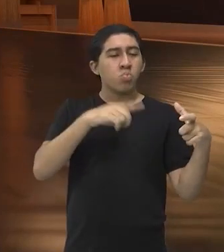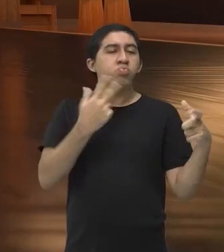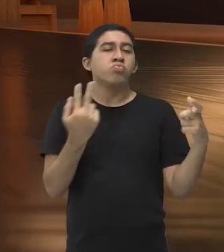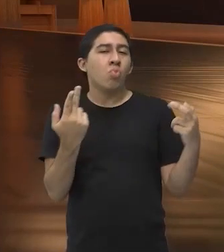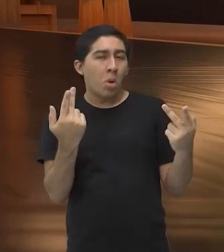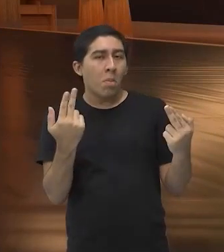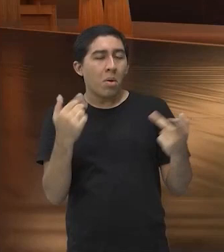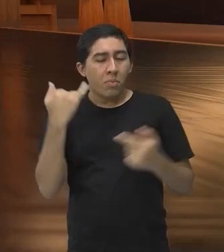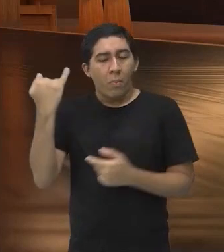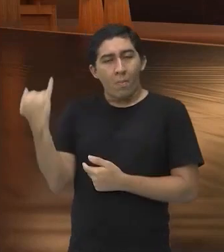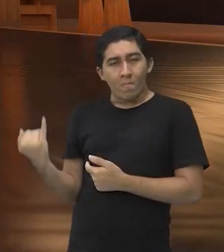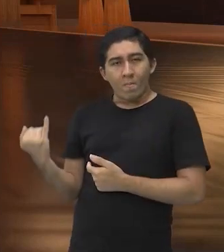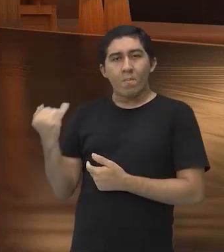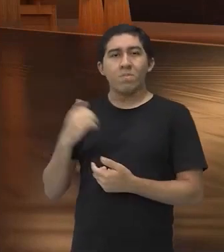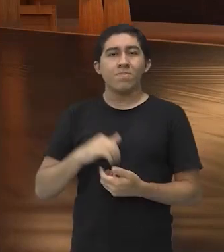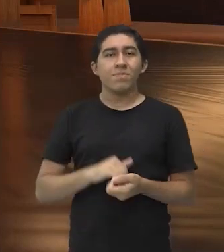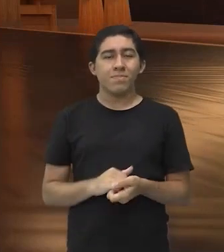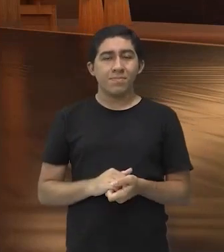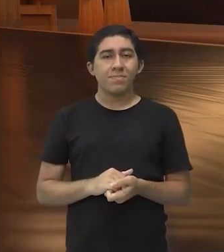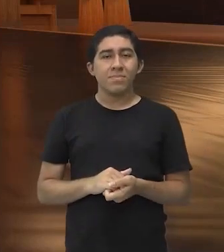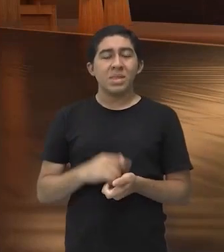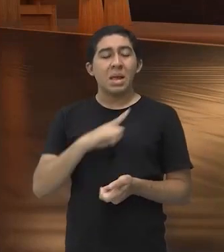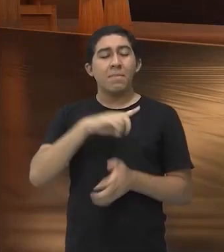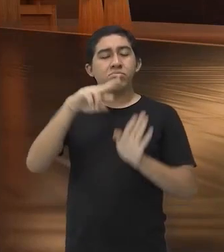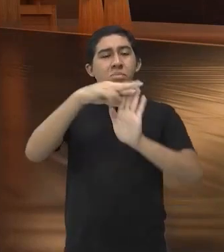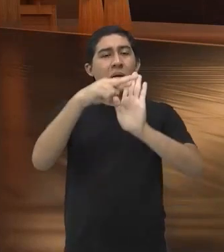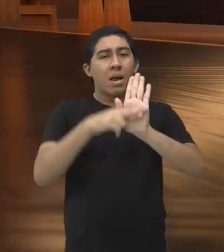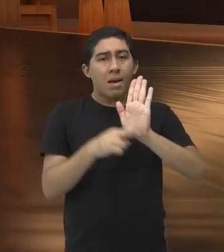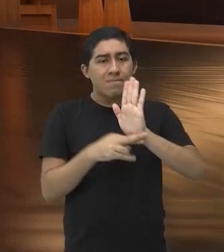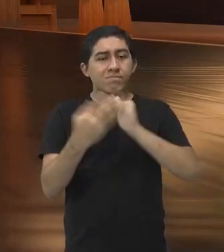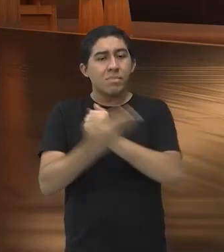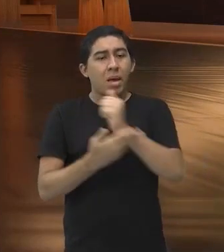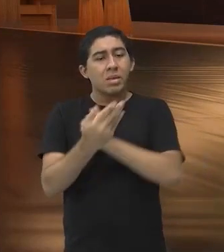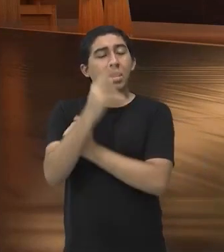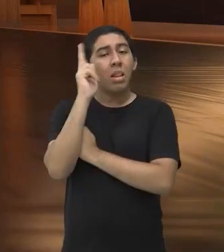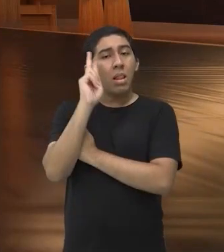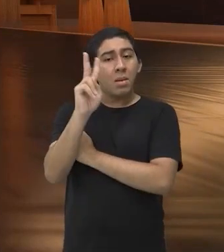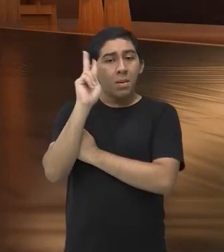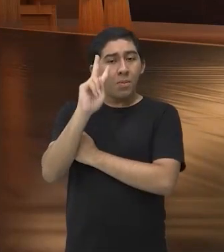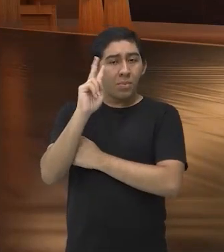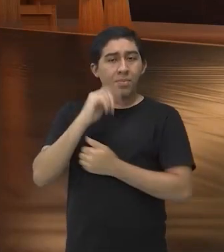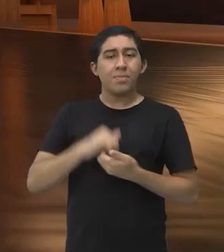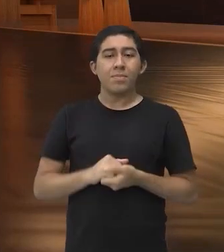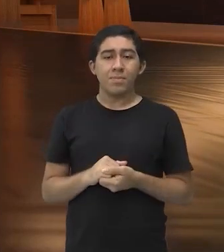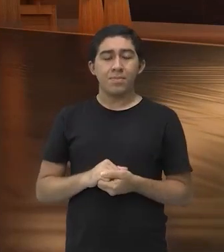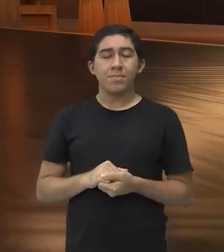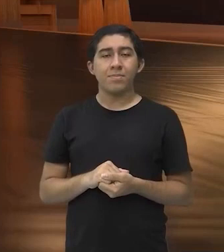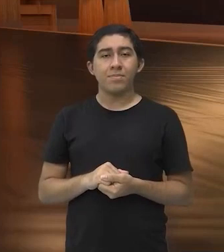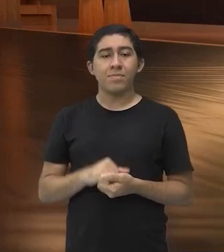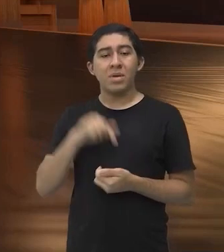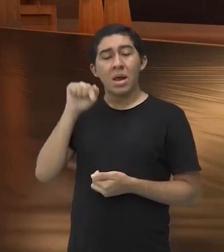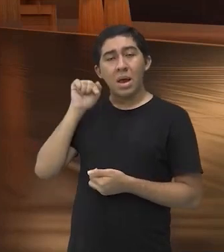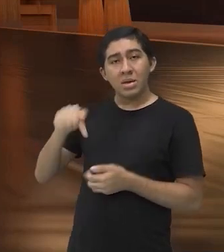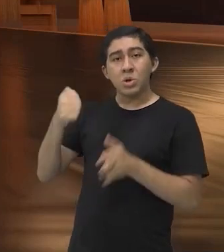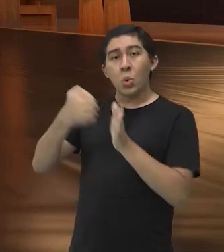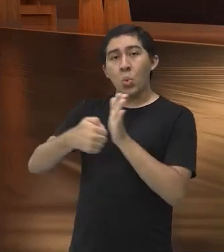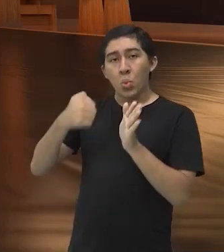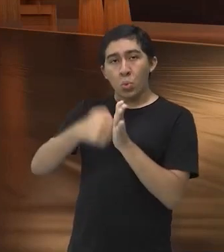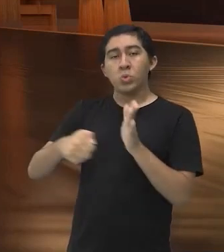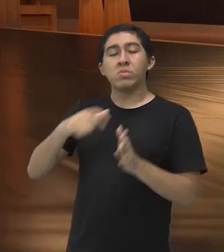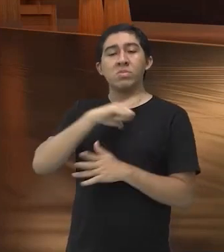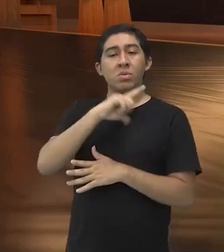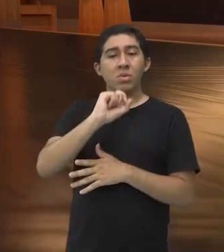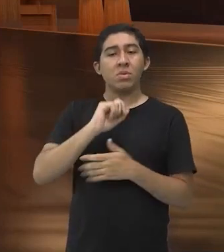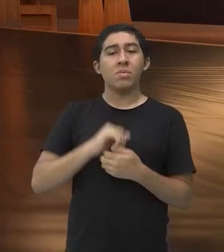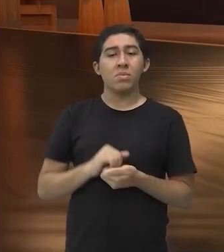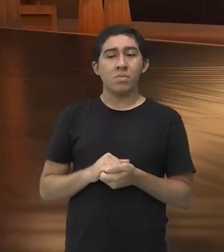mais franzino, né? E aí a tem, por regras básicas, vamos relembrar, a gente tem aí as lutas de jiu-jitsu, elas possuem